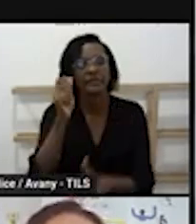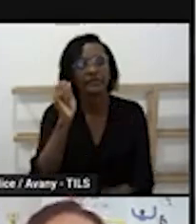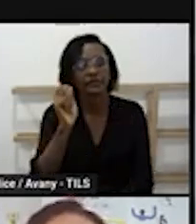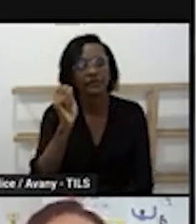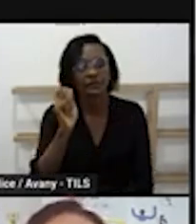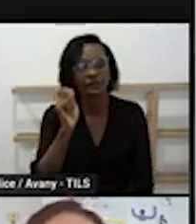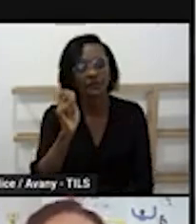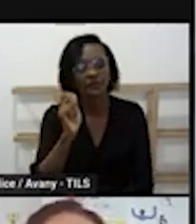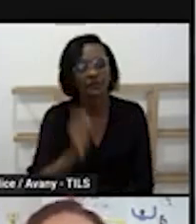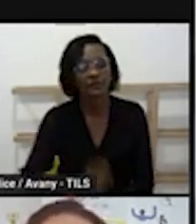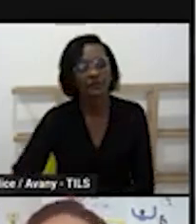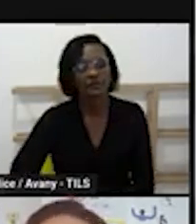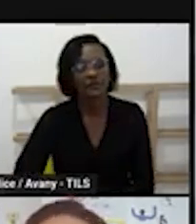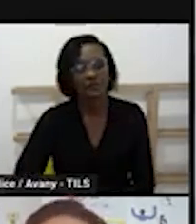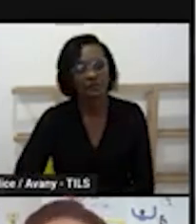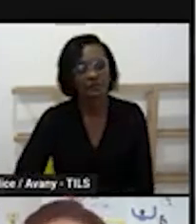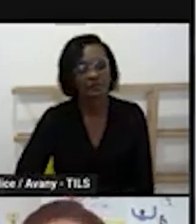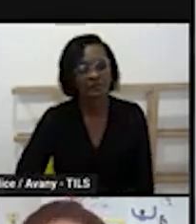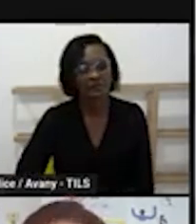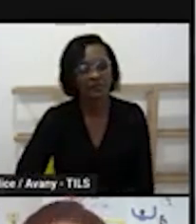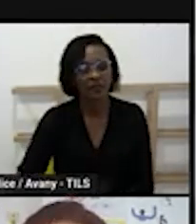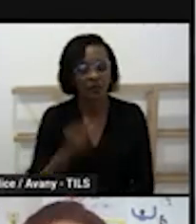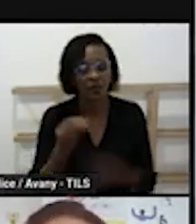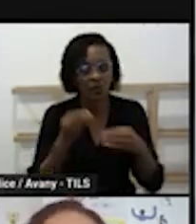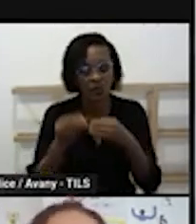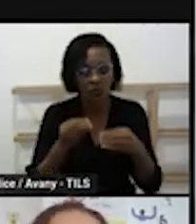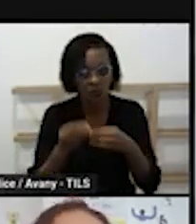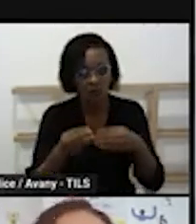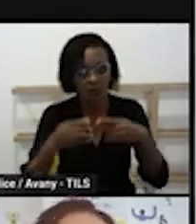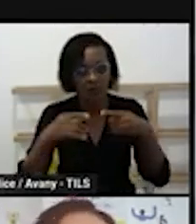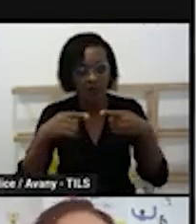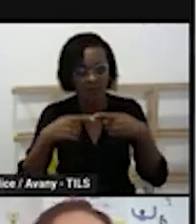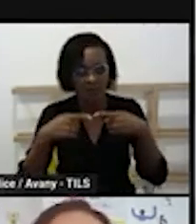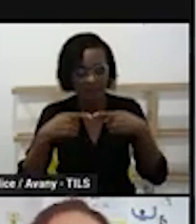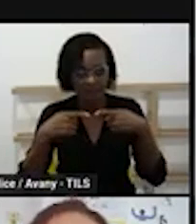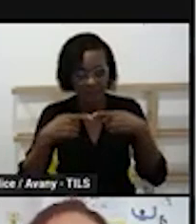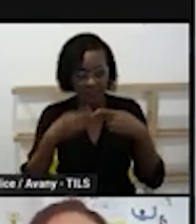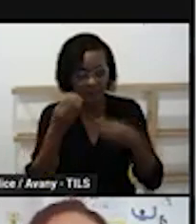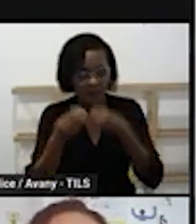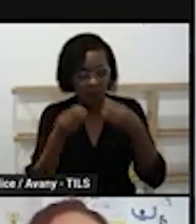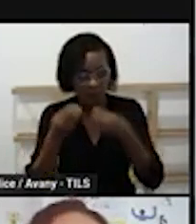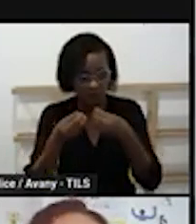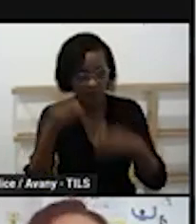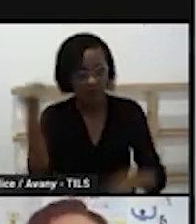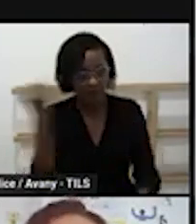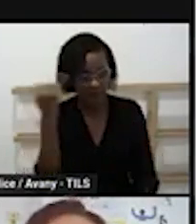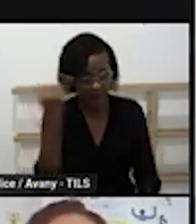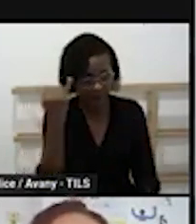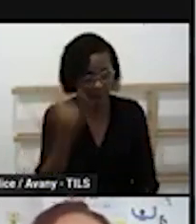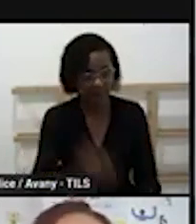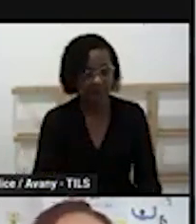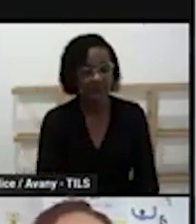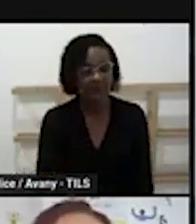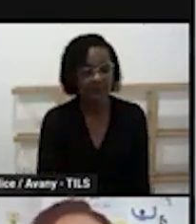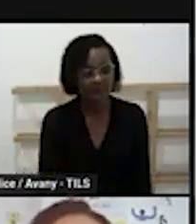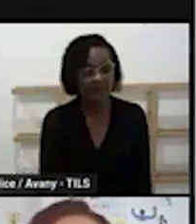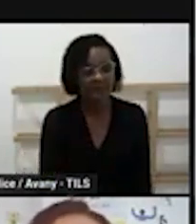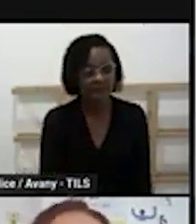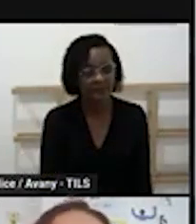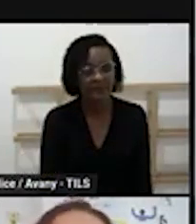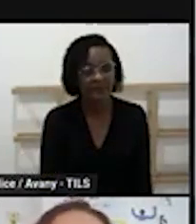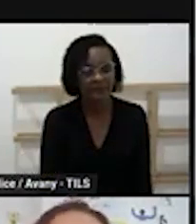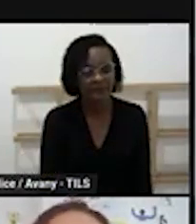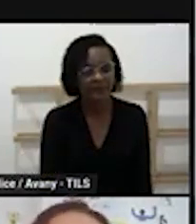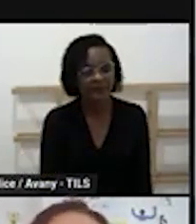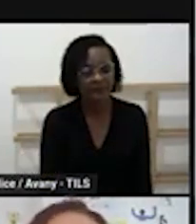na rotina como modalidade percebam que não vai aparecer campo de experiência vai aparecer modalidade